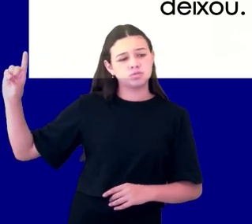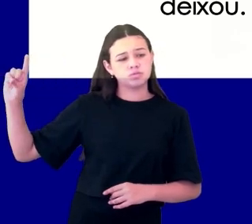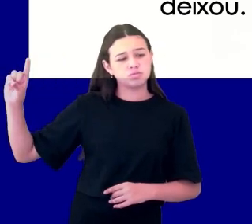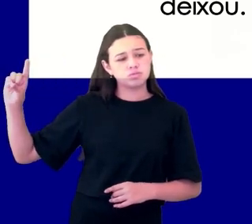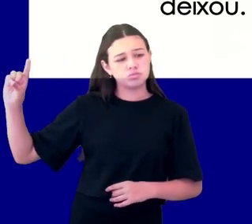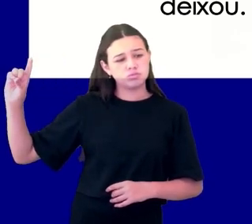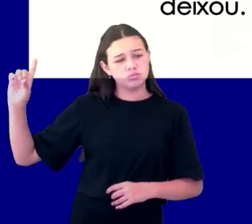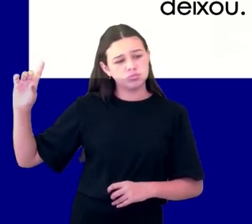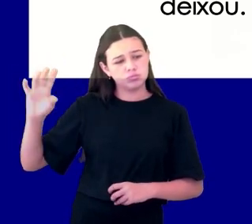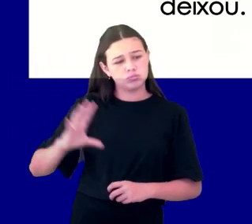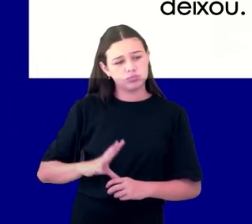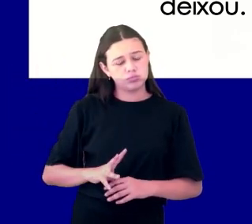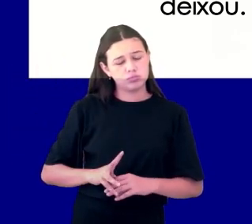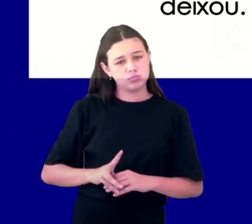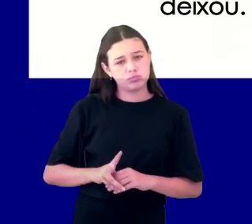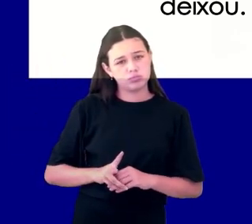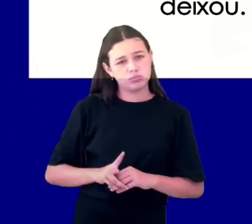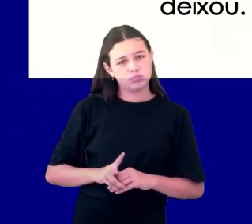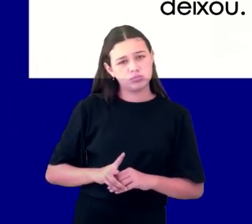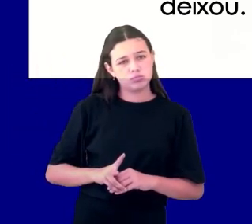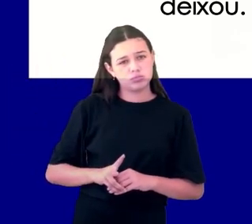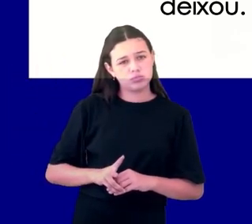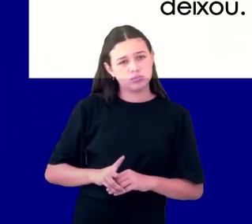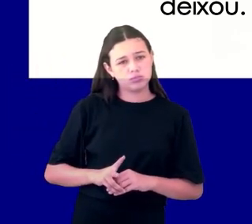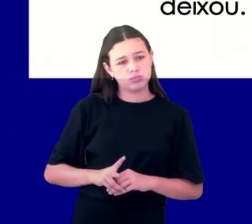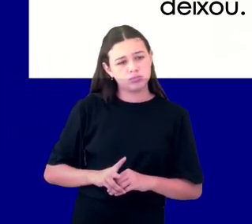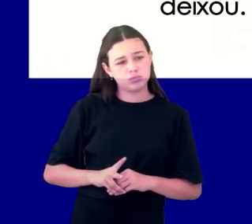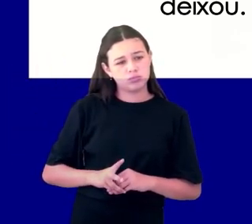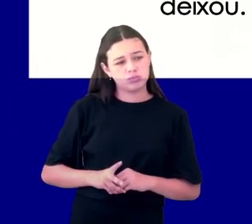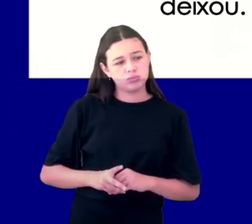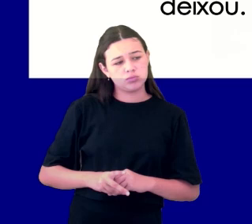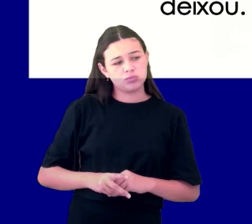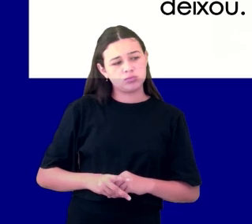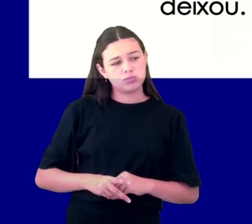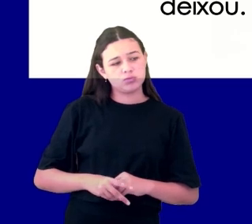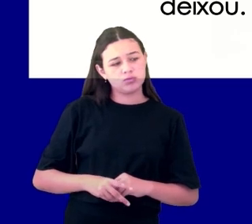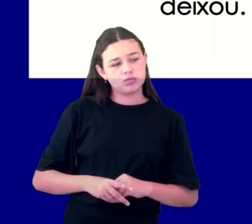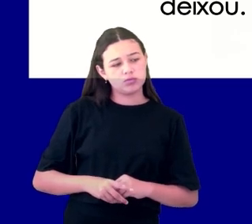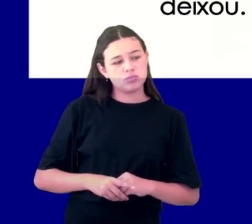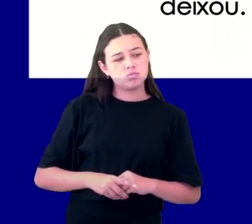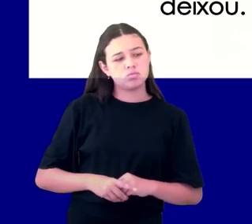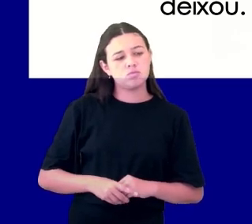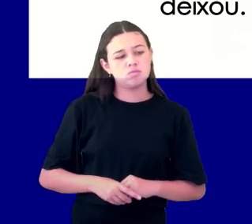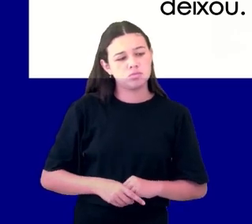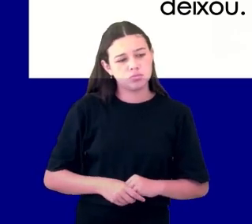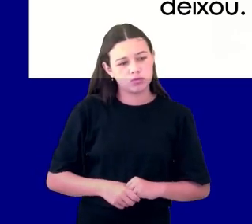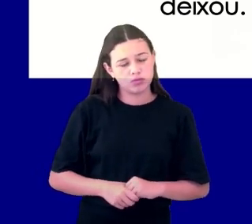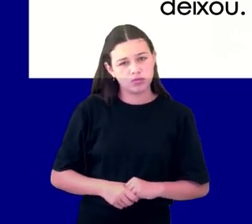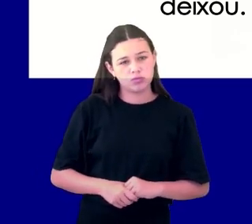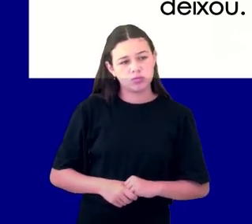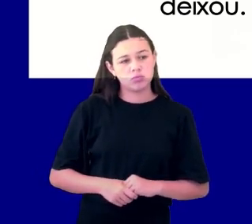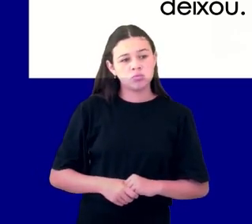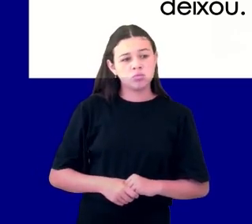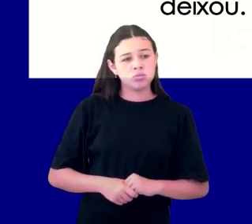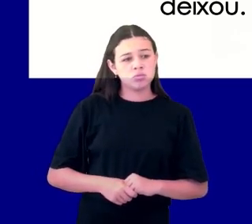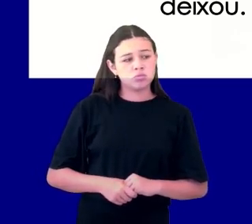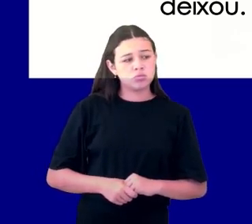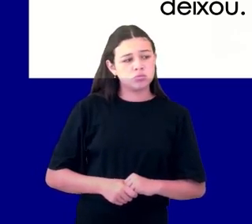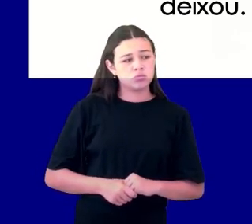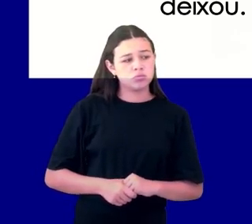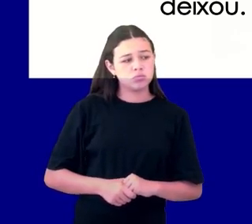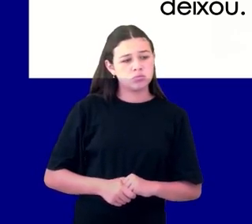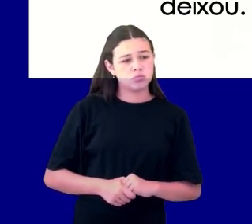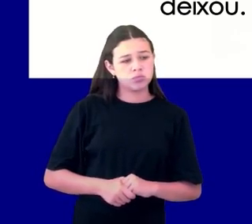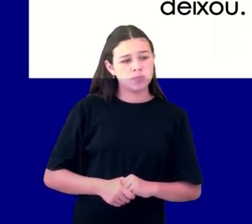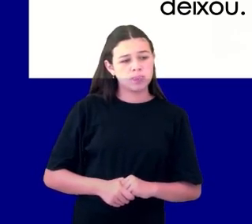Portanto, resgatado o significado da palavra cavaleiro, eu continuo. Sendo um cavaleiro como Deus é, eu creio